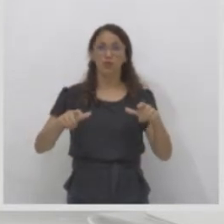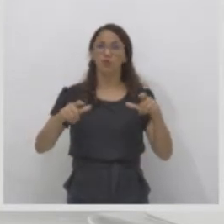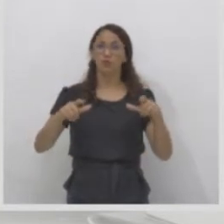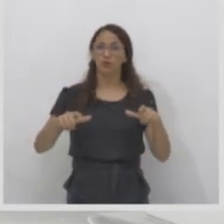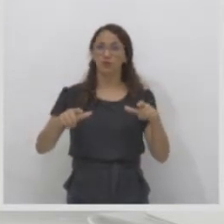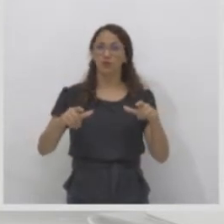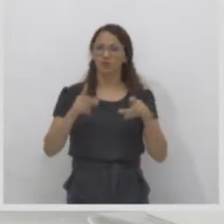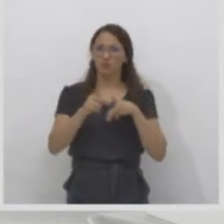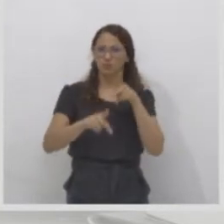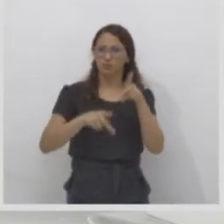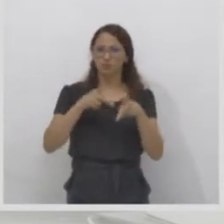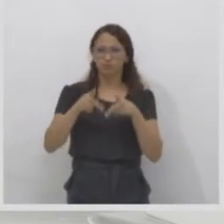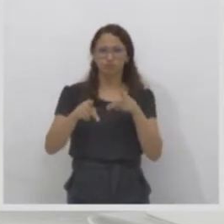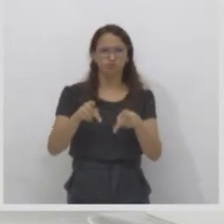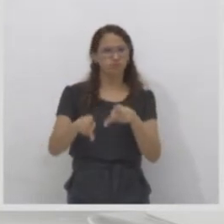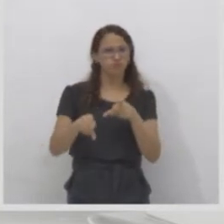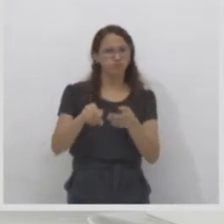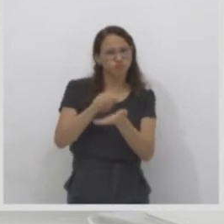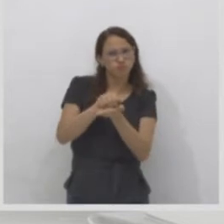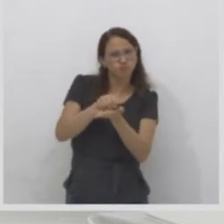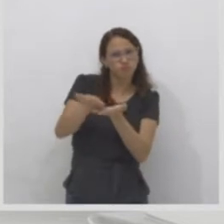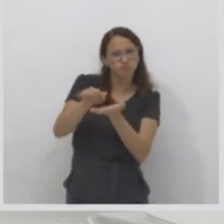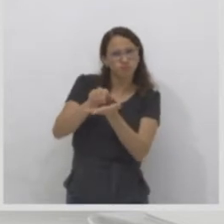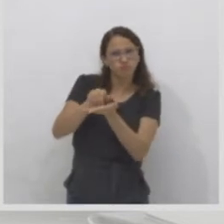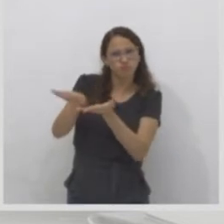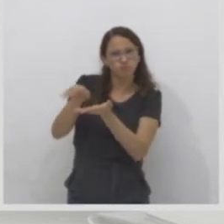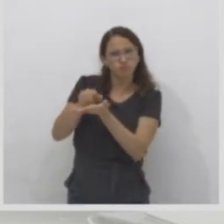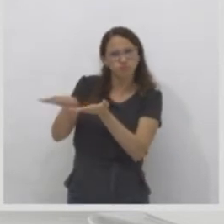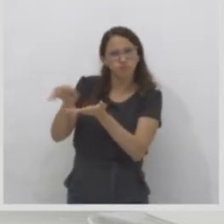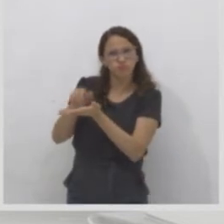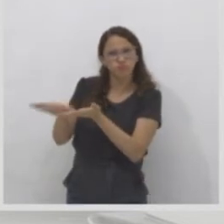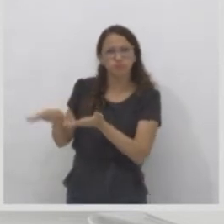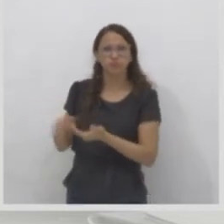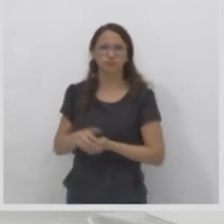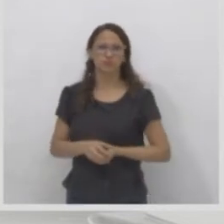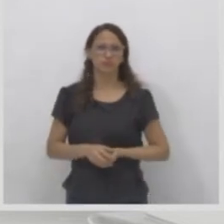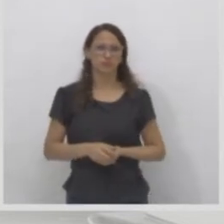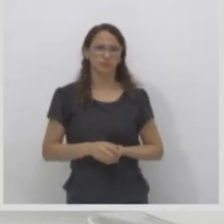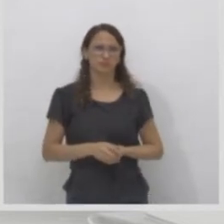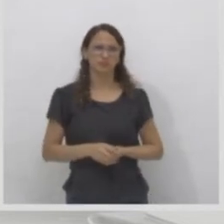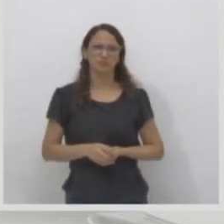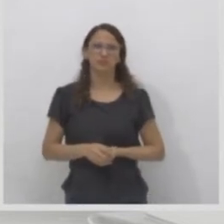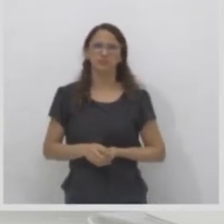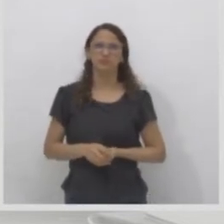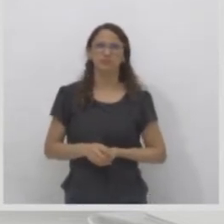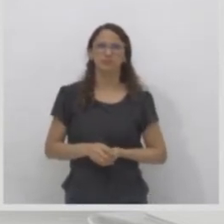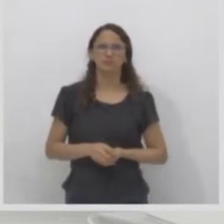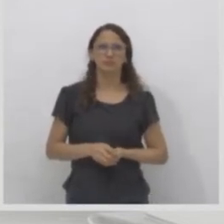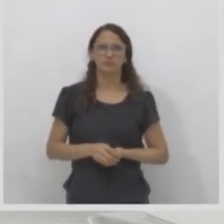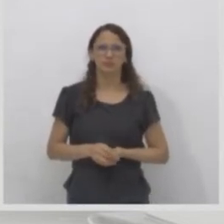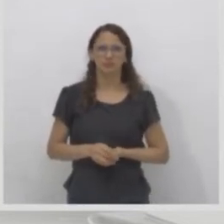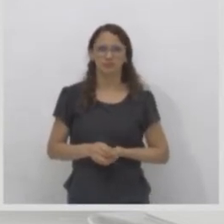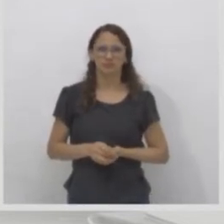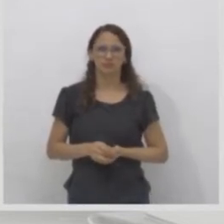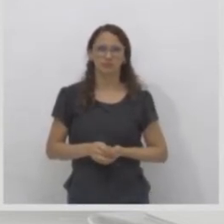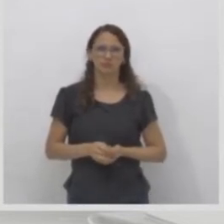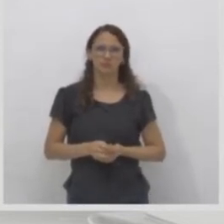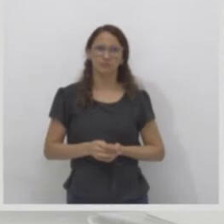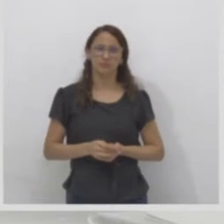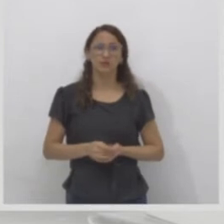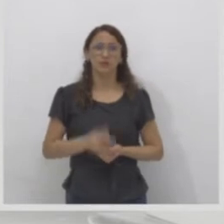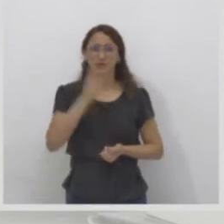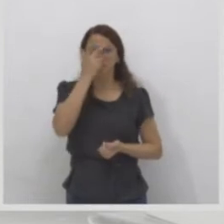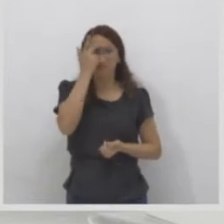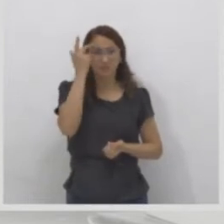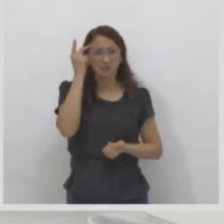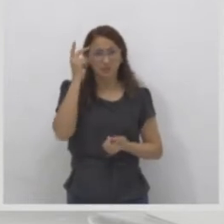populacional. Por que o cara sai de um lugar... Aluno, entenda, ninguém quer sair do lugar